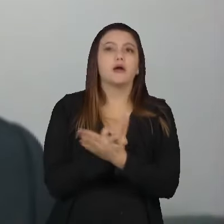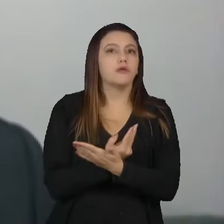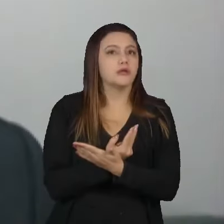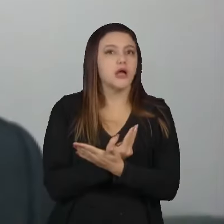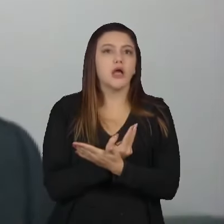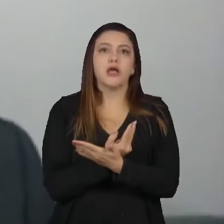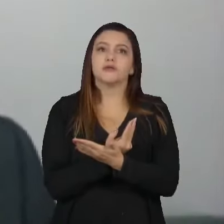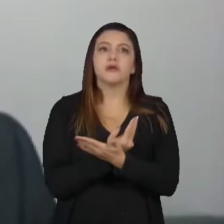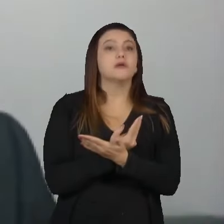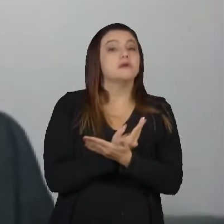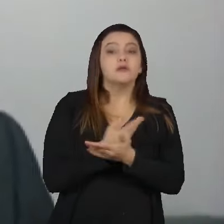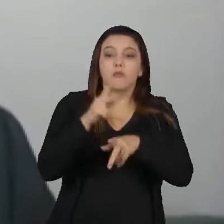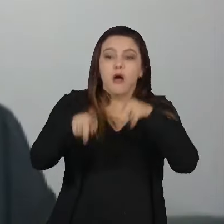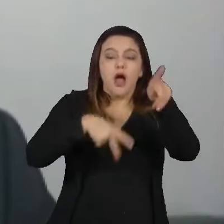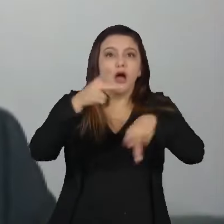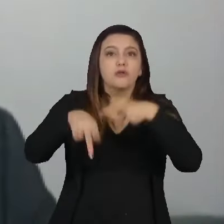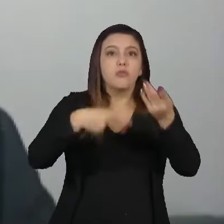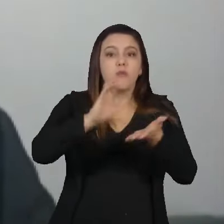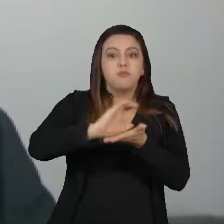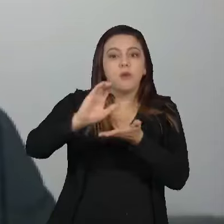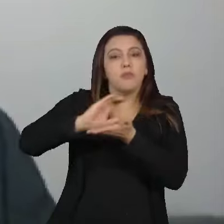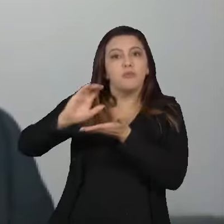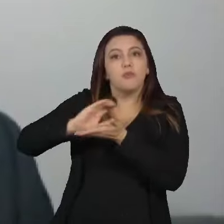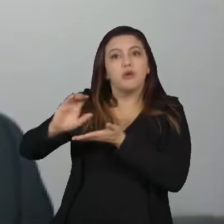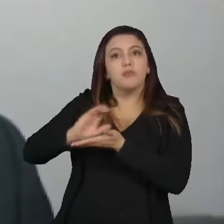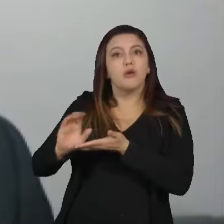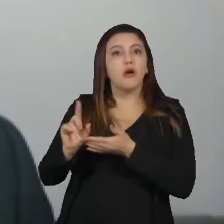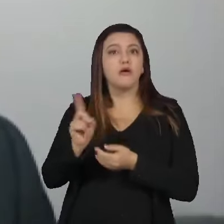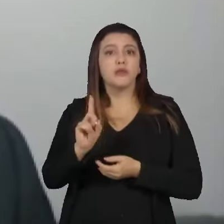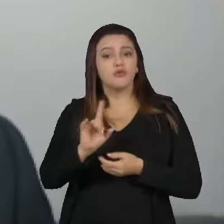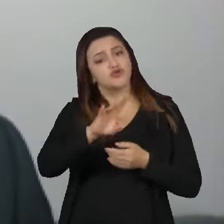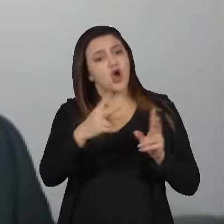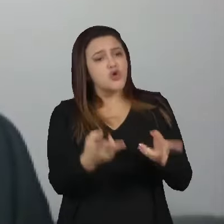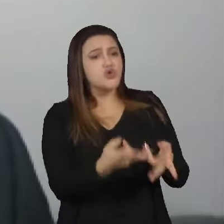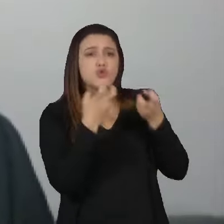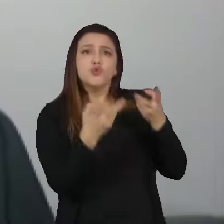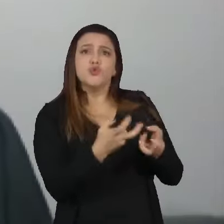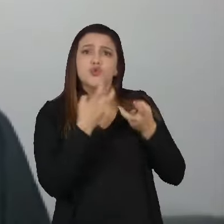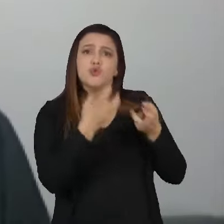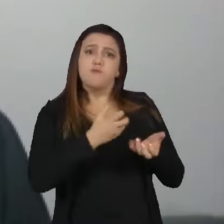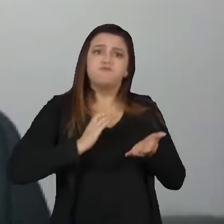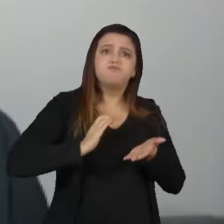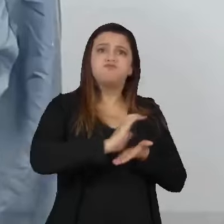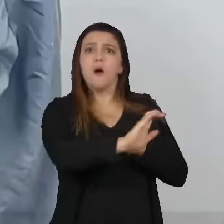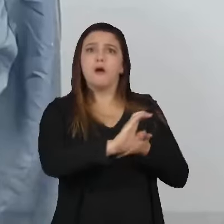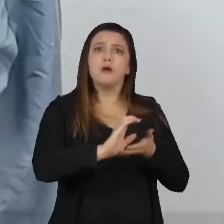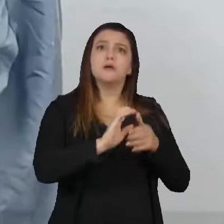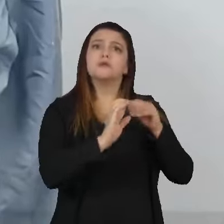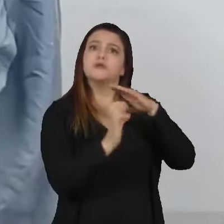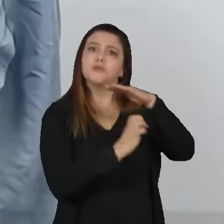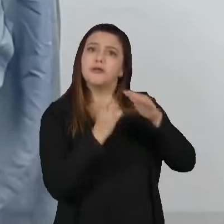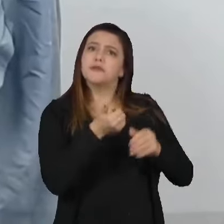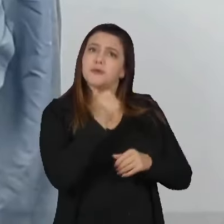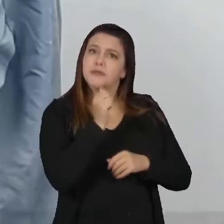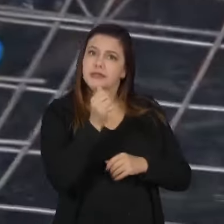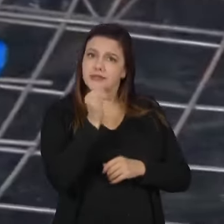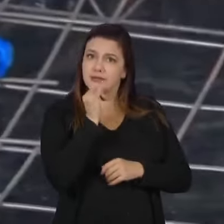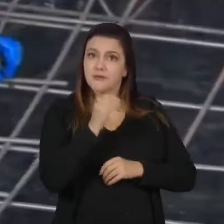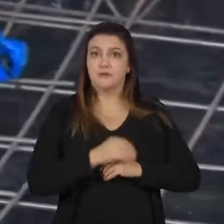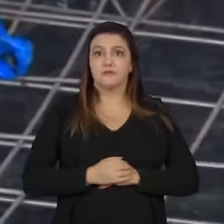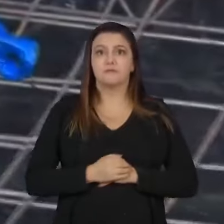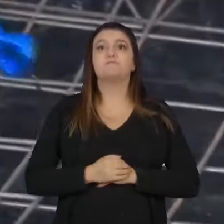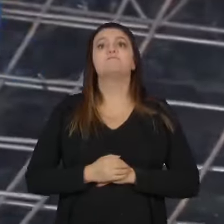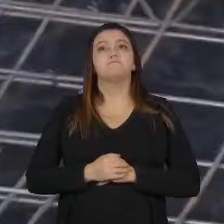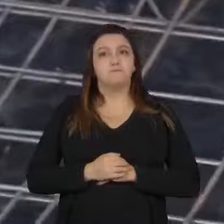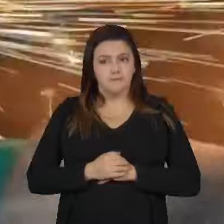retornando para o povo do norte do Brasil e retornando para o lucro de grandes empresas de bebidas, por exemplo. Parte disso, segundo os auditores,